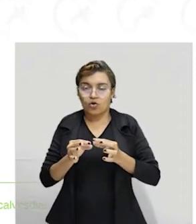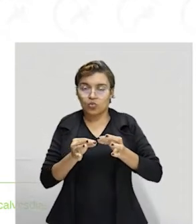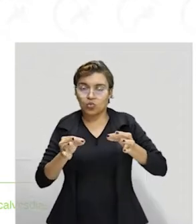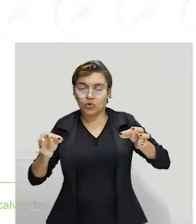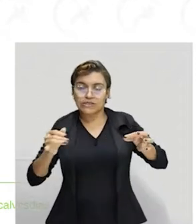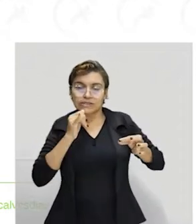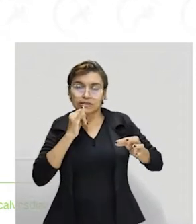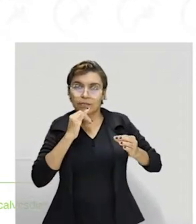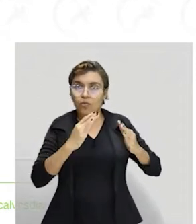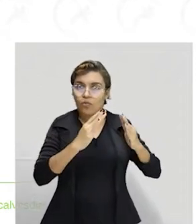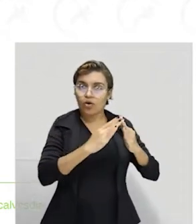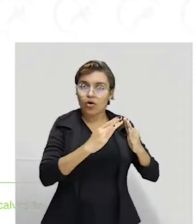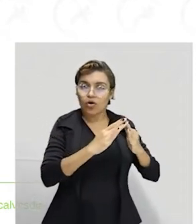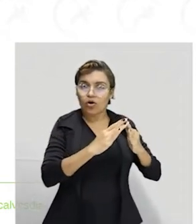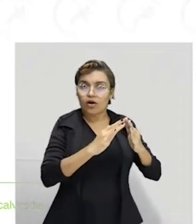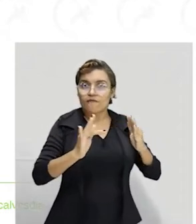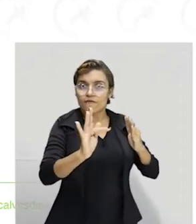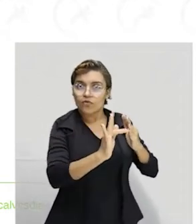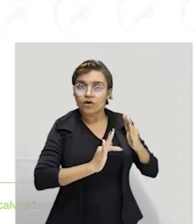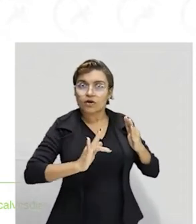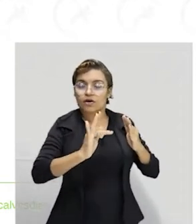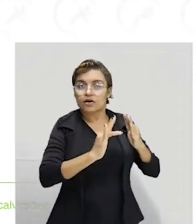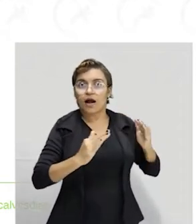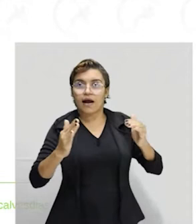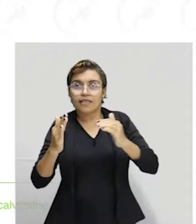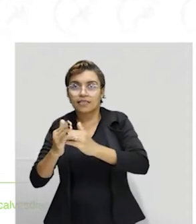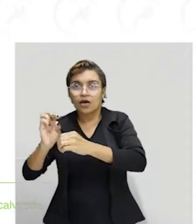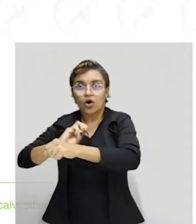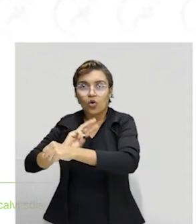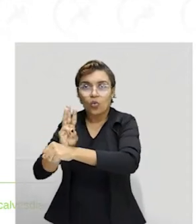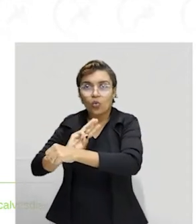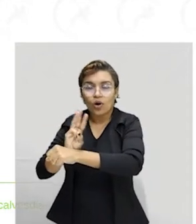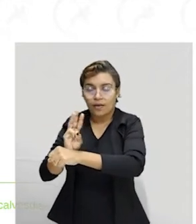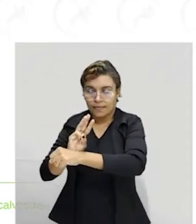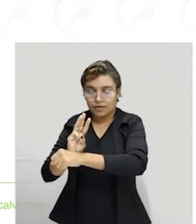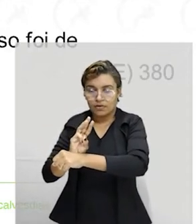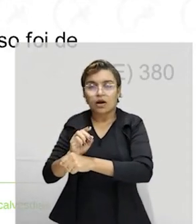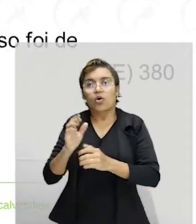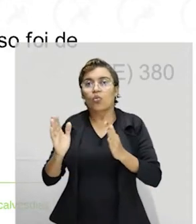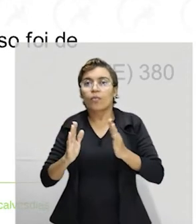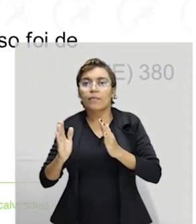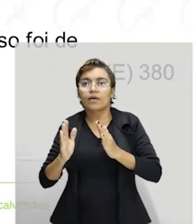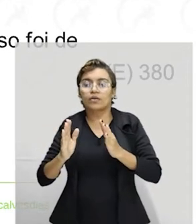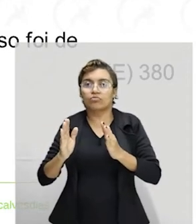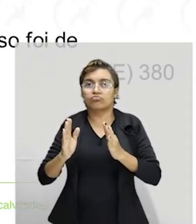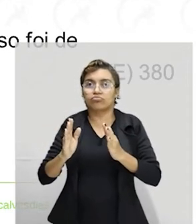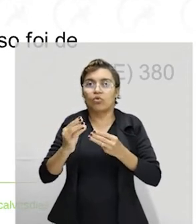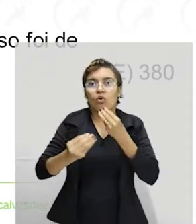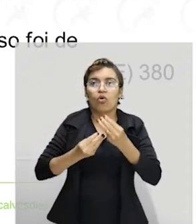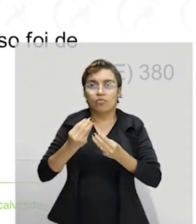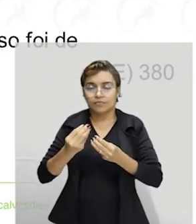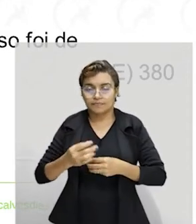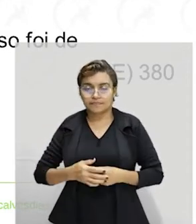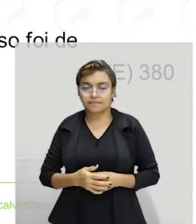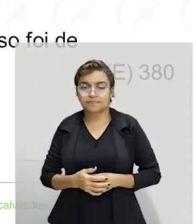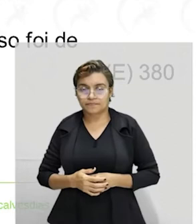reside, onde ele escolheu lá na forquilha, até a universidade, tá? Bom, continuando aí, considere que o